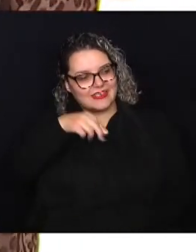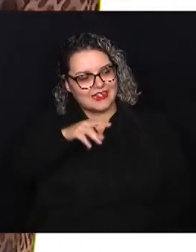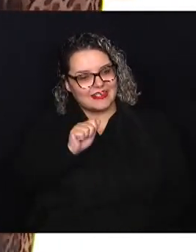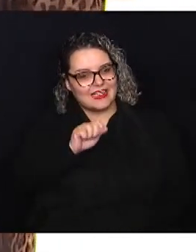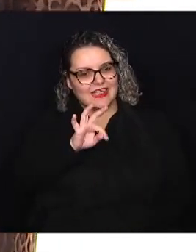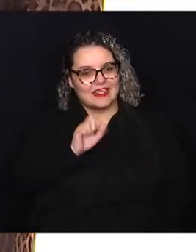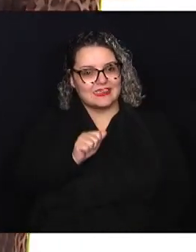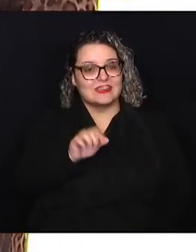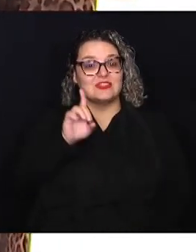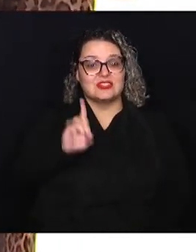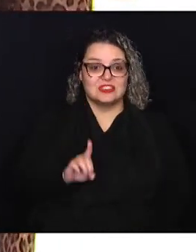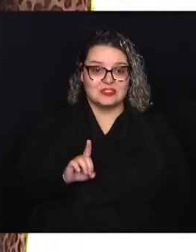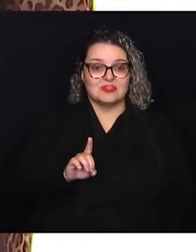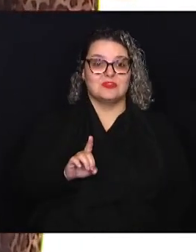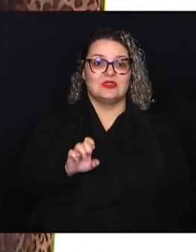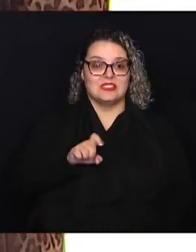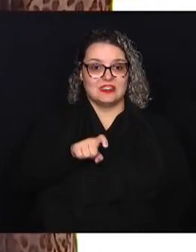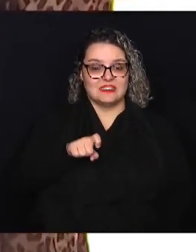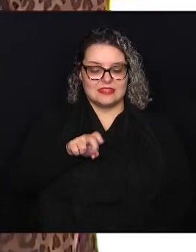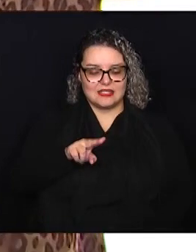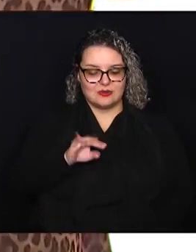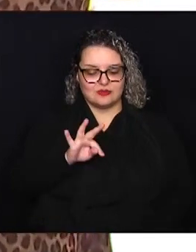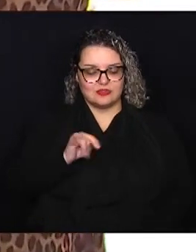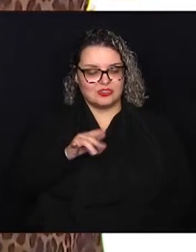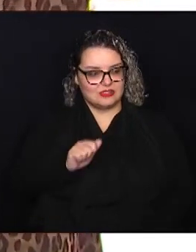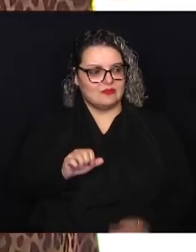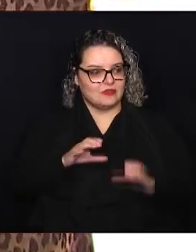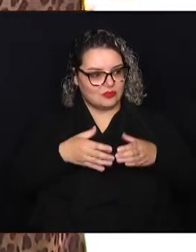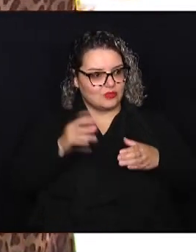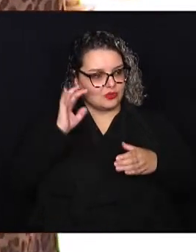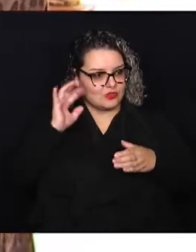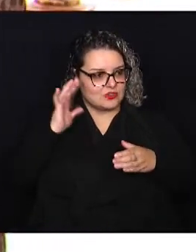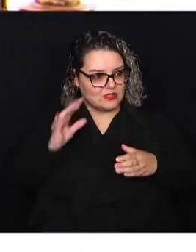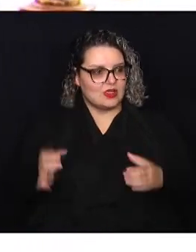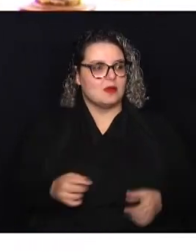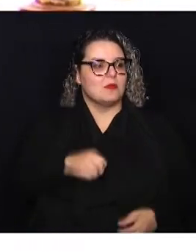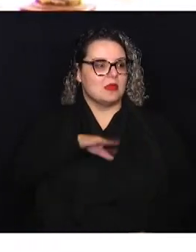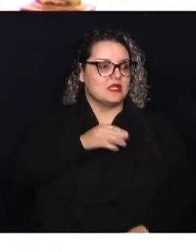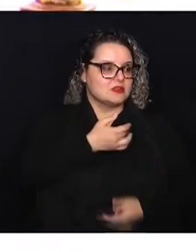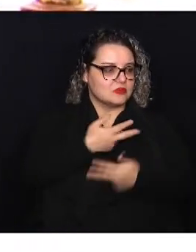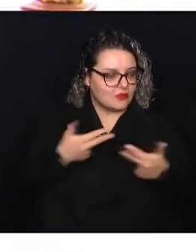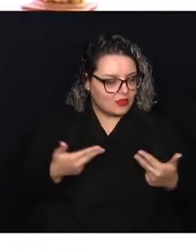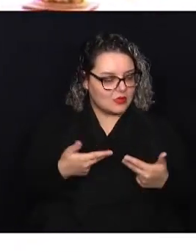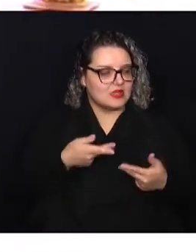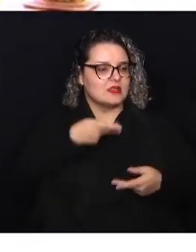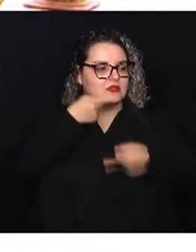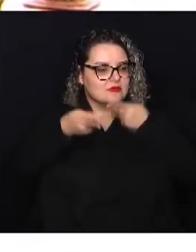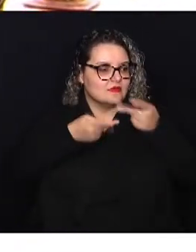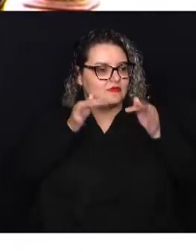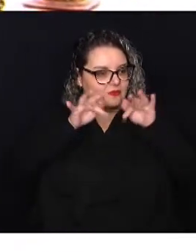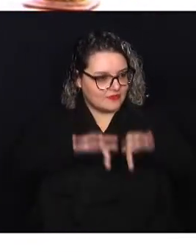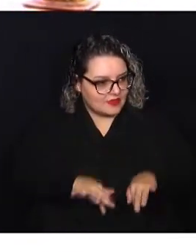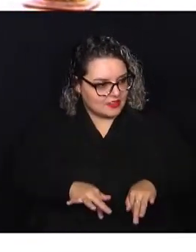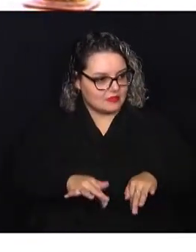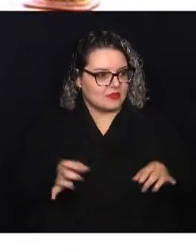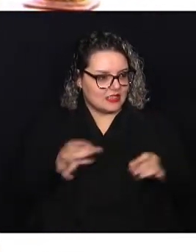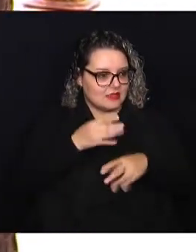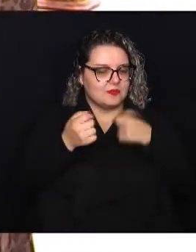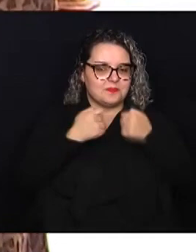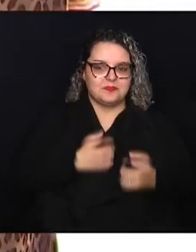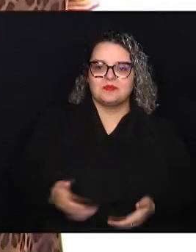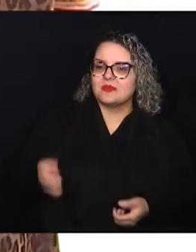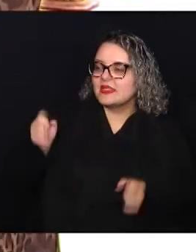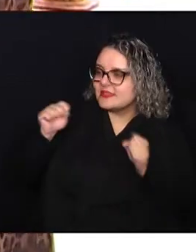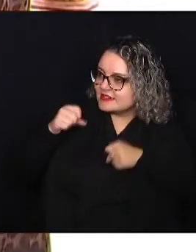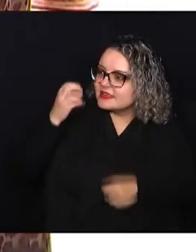executiva do Grupo Sonhe. Mais alguma coisa para a gente encerrar a entrevista, suas considerações finais? Sim, André, eu agradeço mais